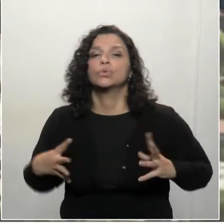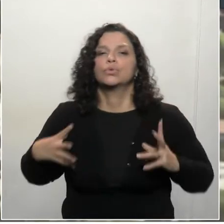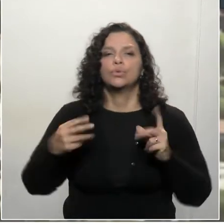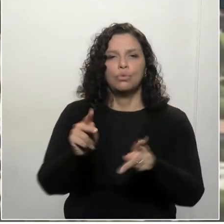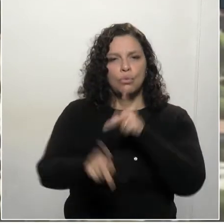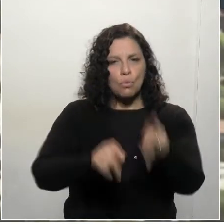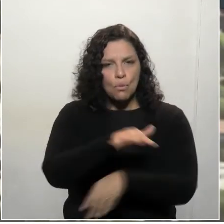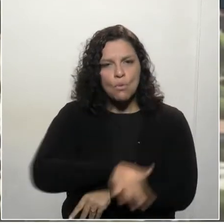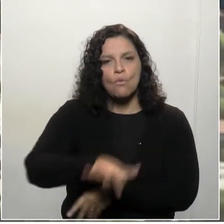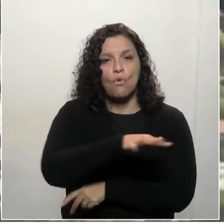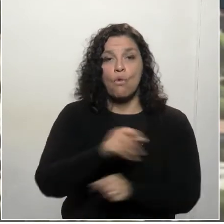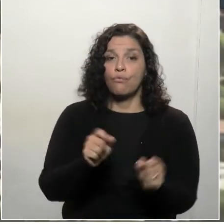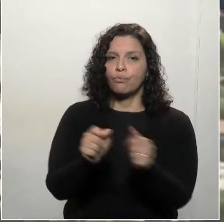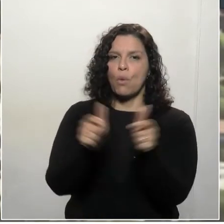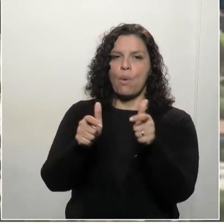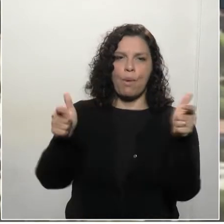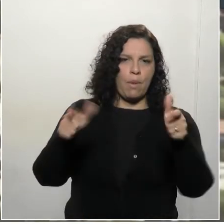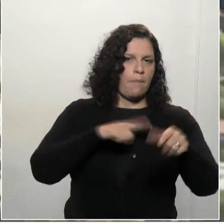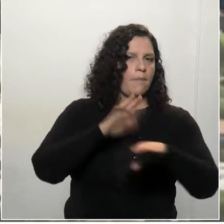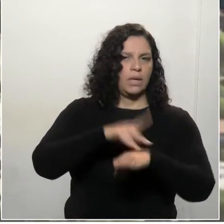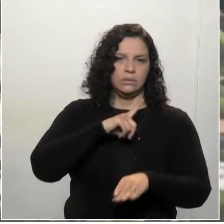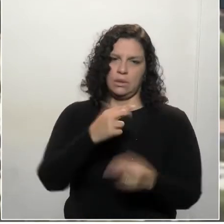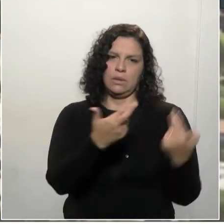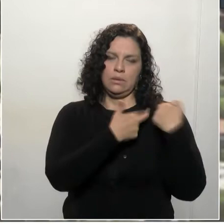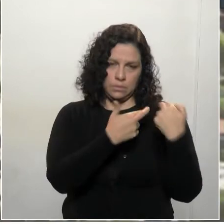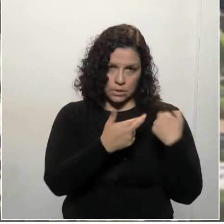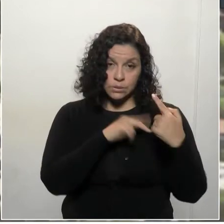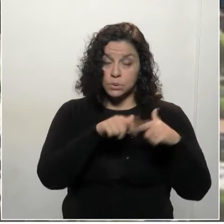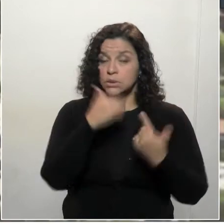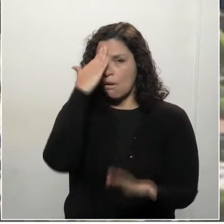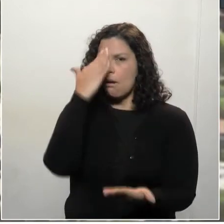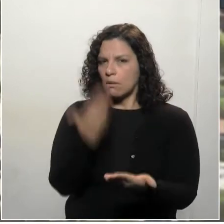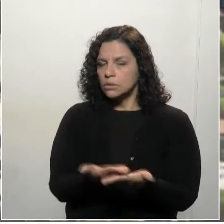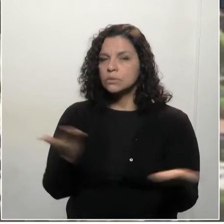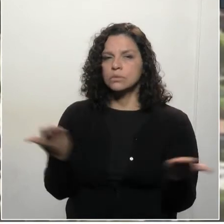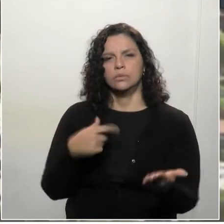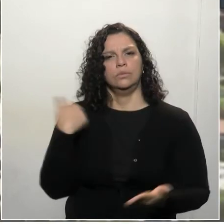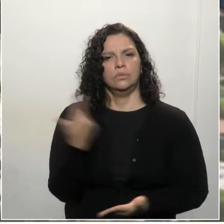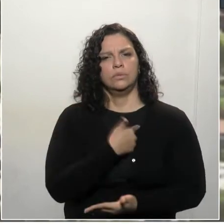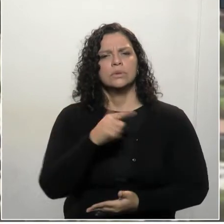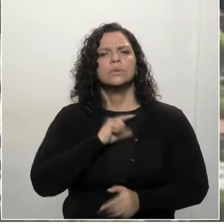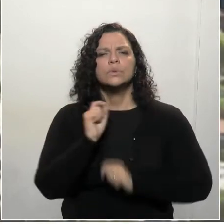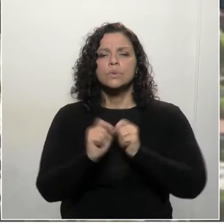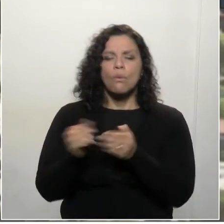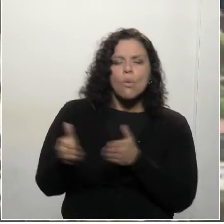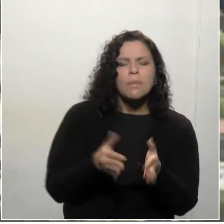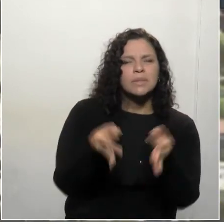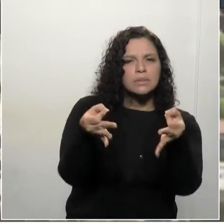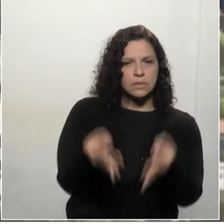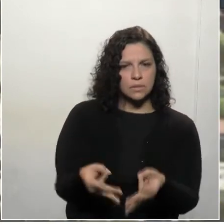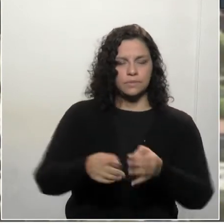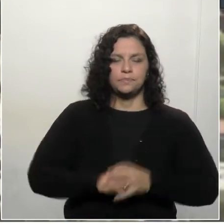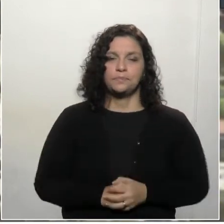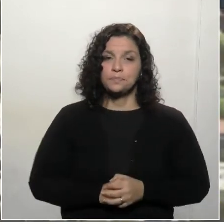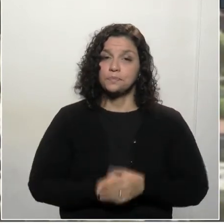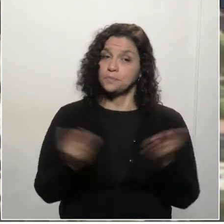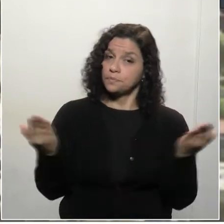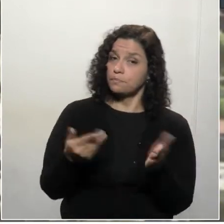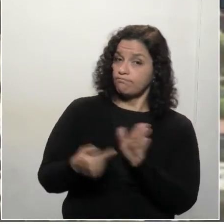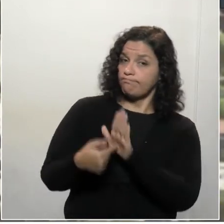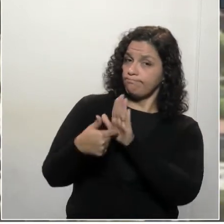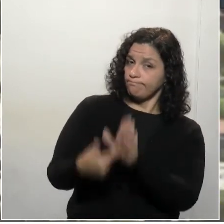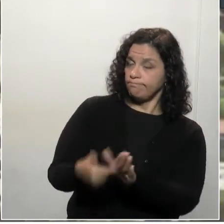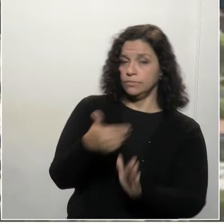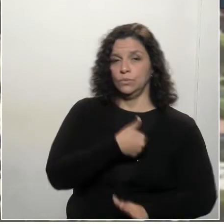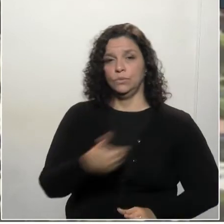população aumenta muito. Então, nesse sentido, acredito que estamos no caminho certo. Destacar que o